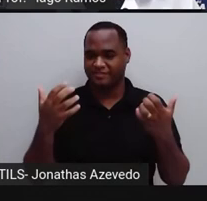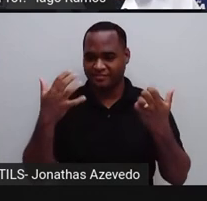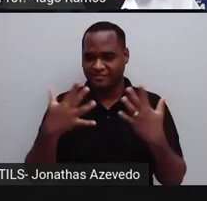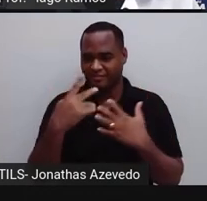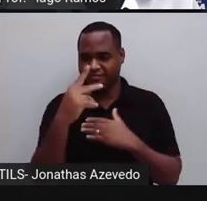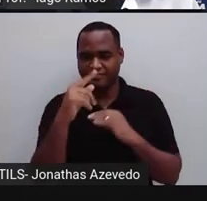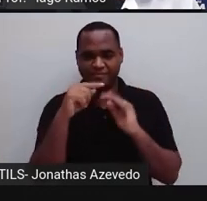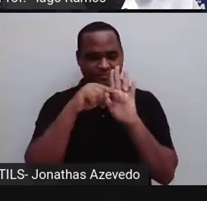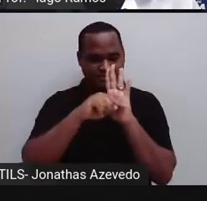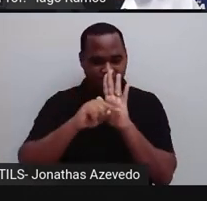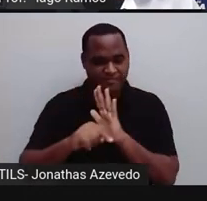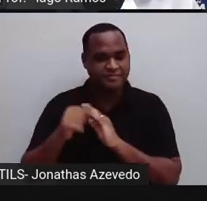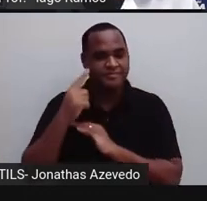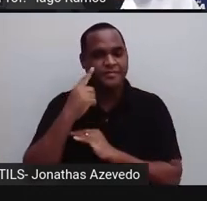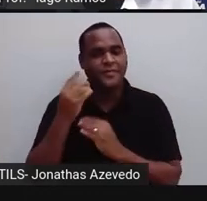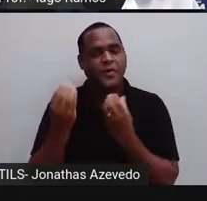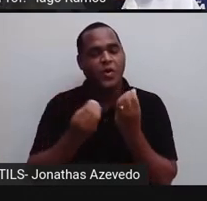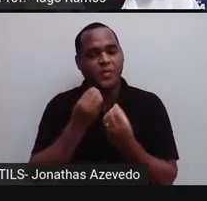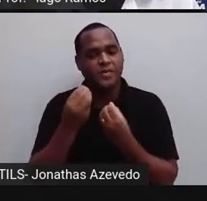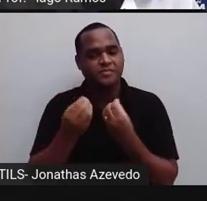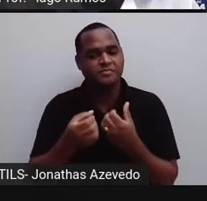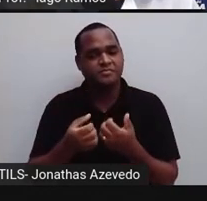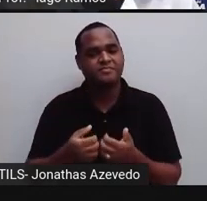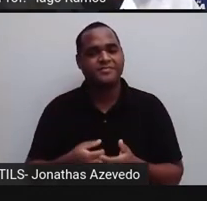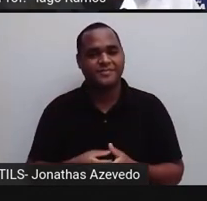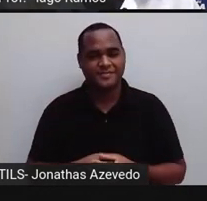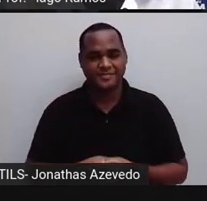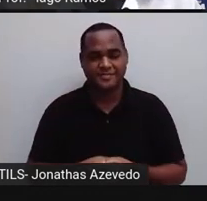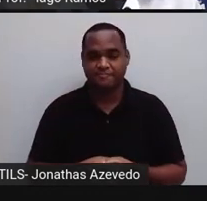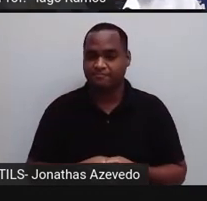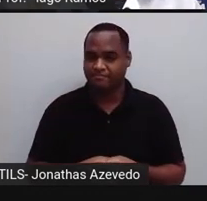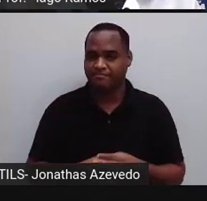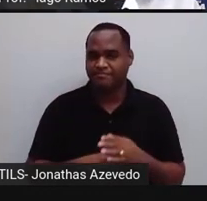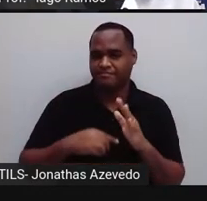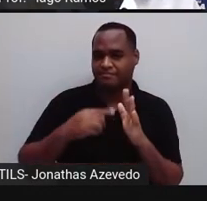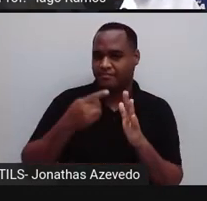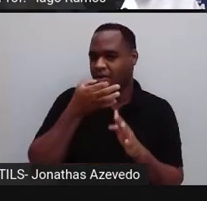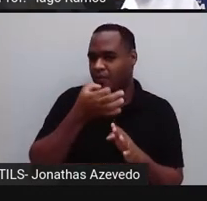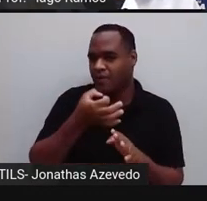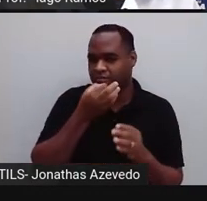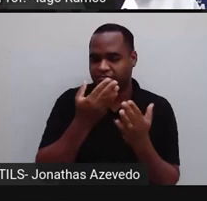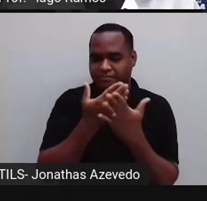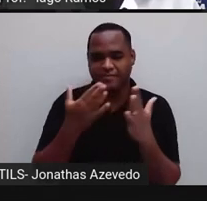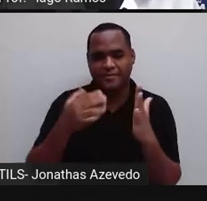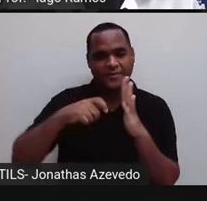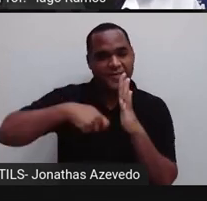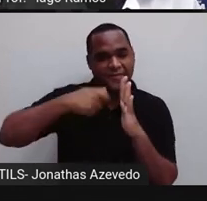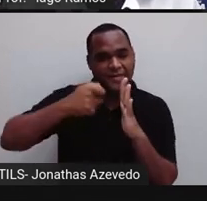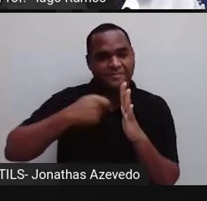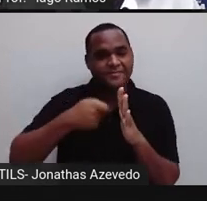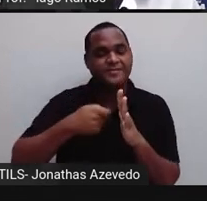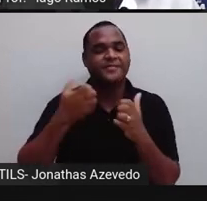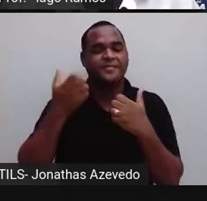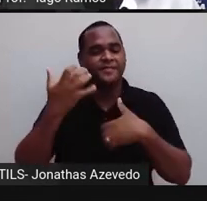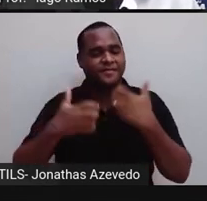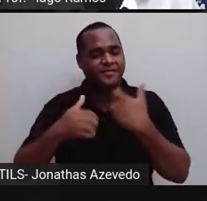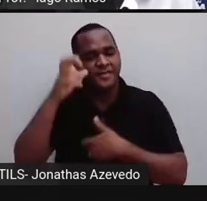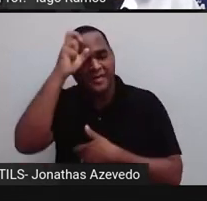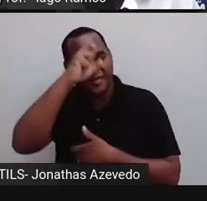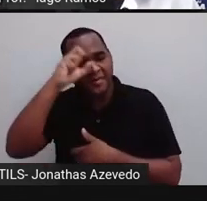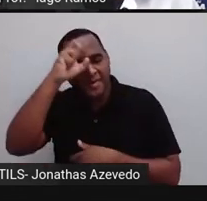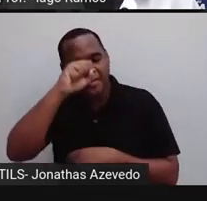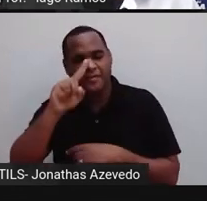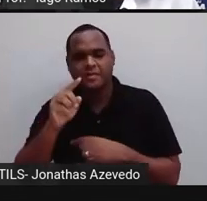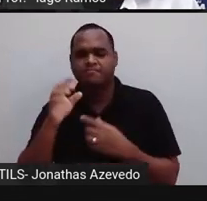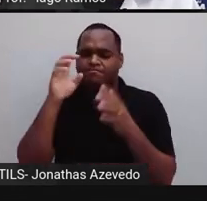você pensar, de você avaliar o que você aprendeu nessa aula. A minha sugestão é você gravar um áudio fazendo um comentário sobre o que